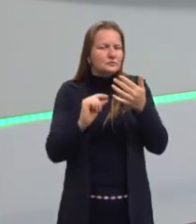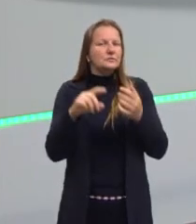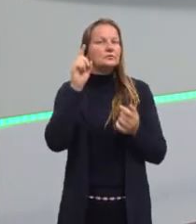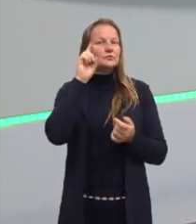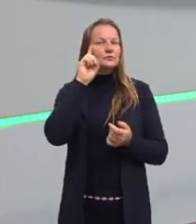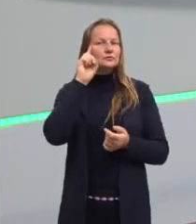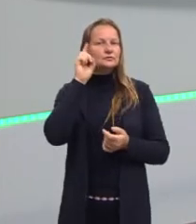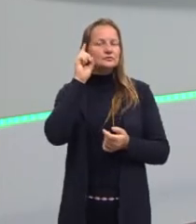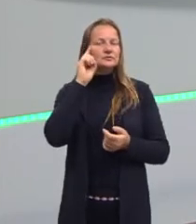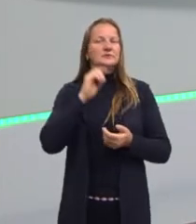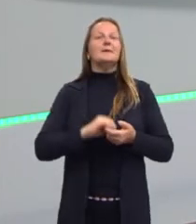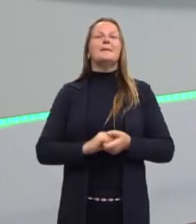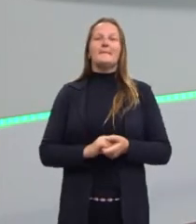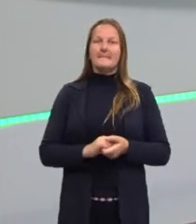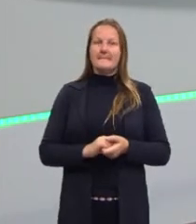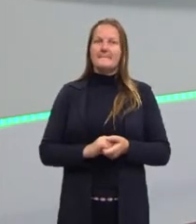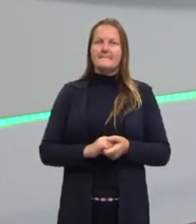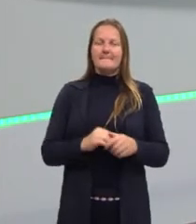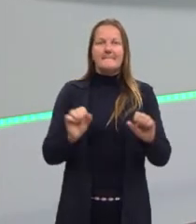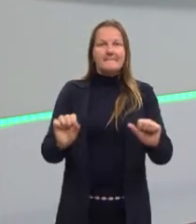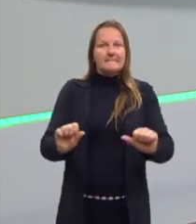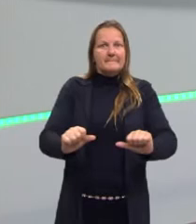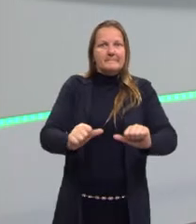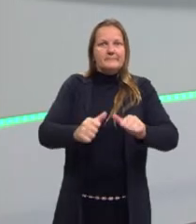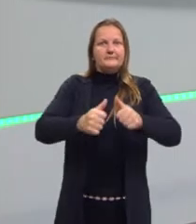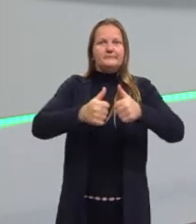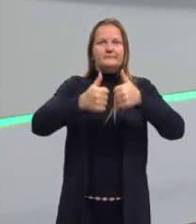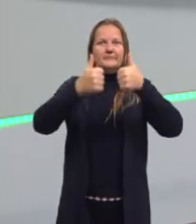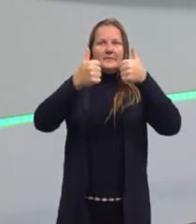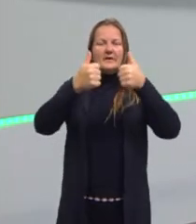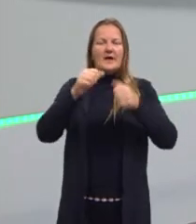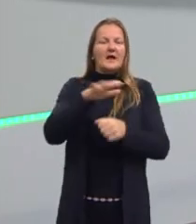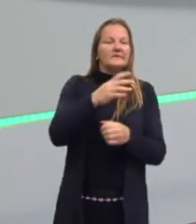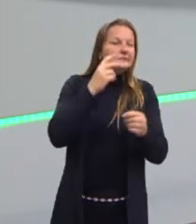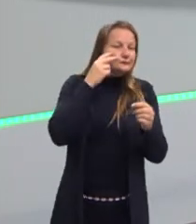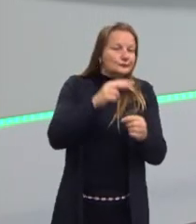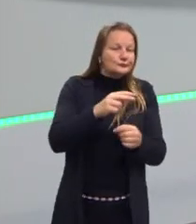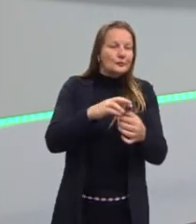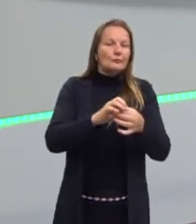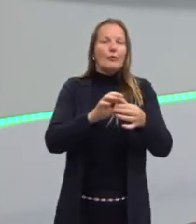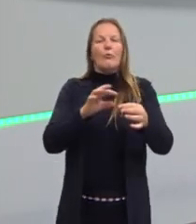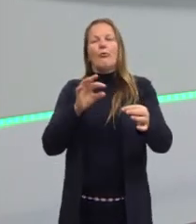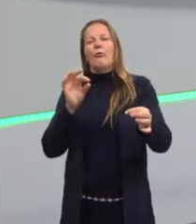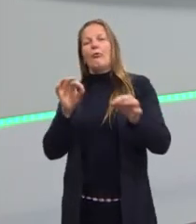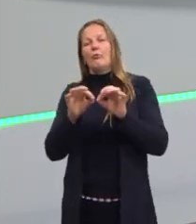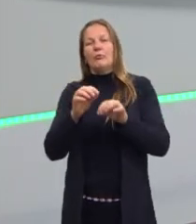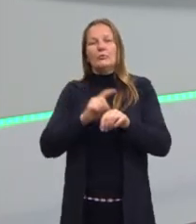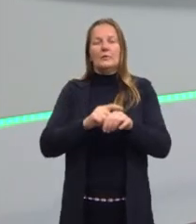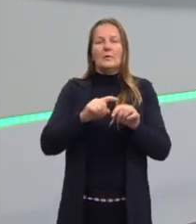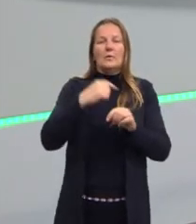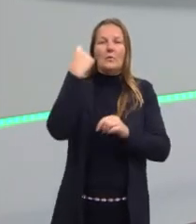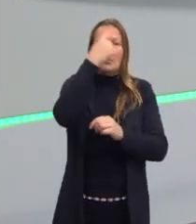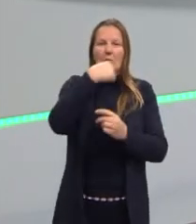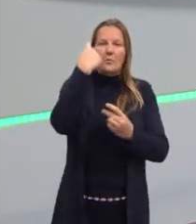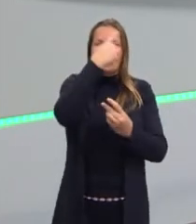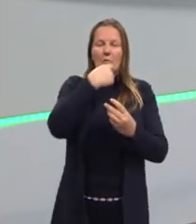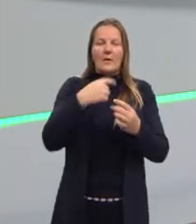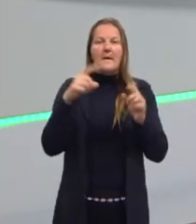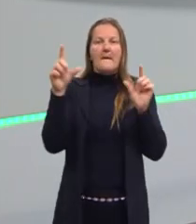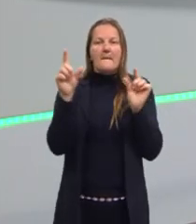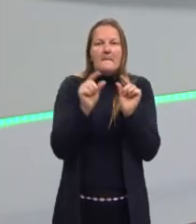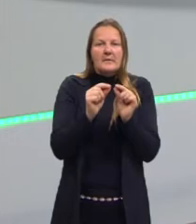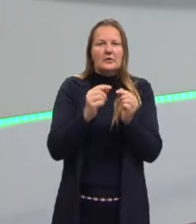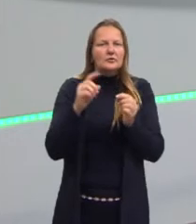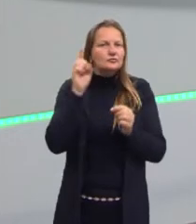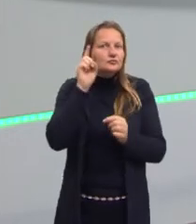tempo todos os dias ou seguidamente do que lá de vez em quando um tempo muito grande. O resultado é em um tempo menor,